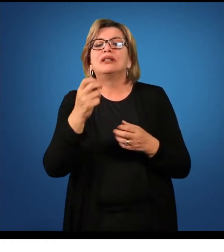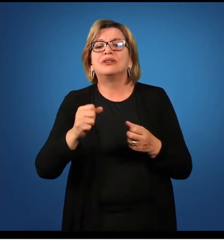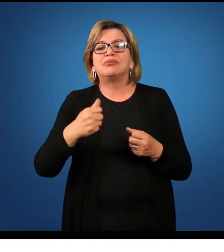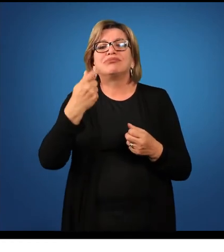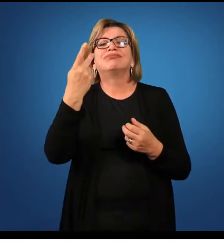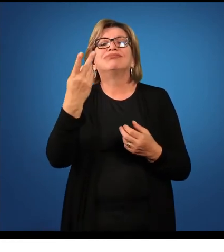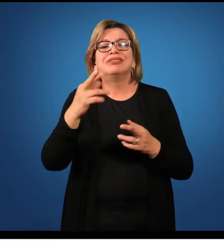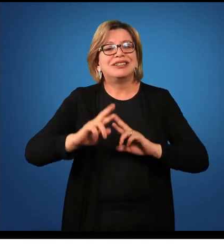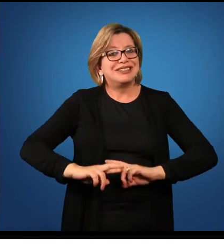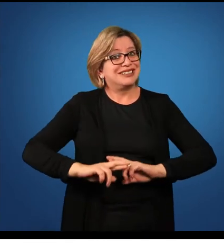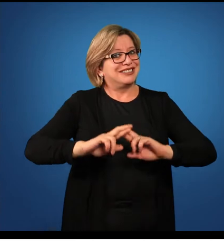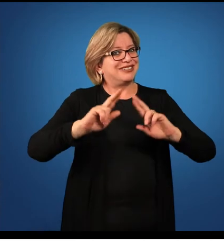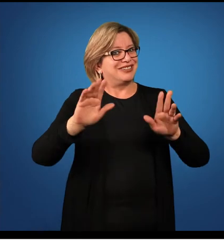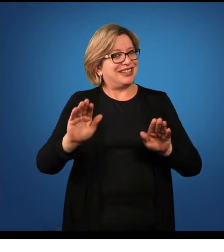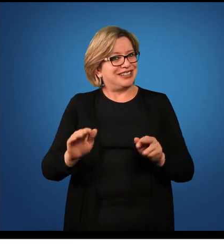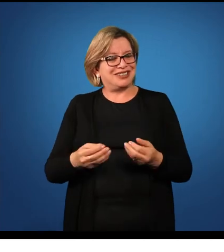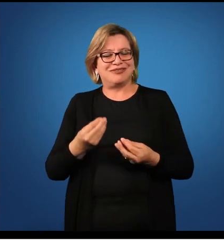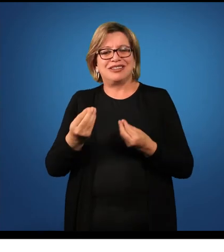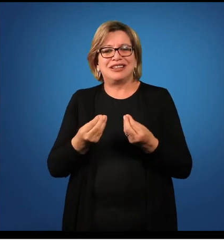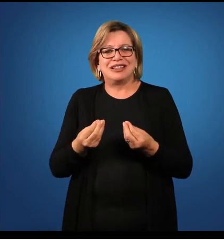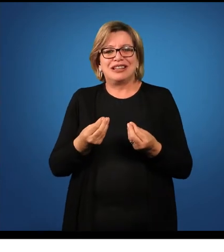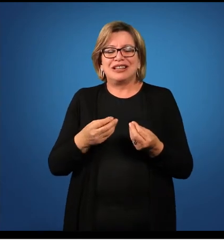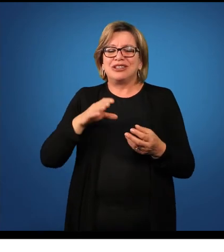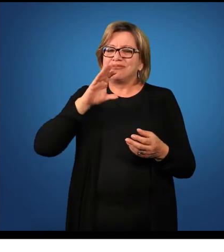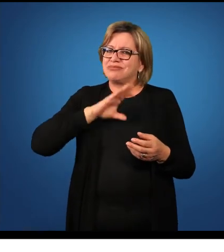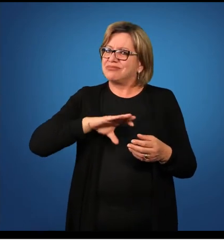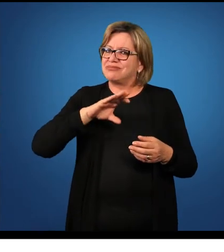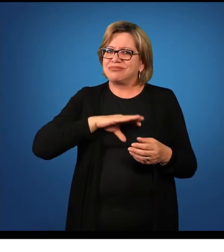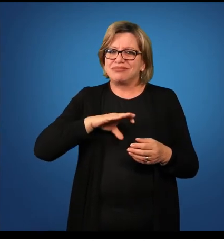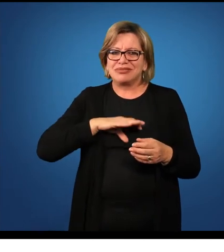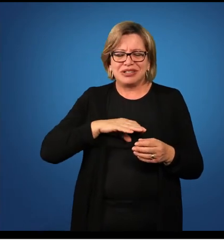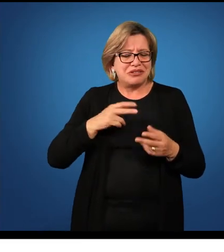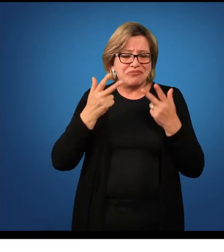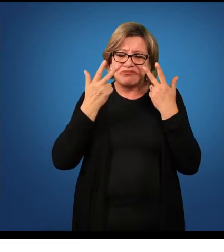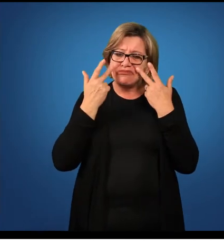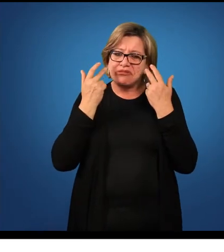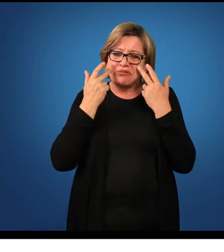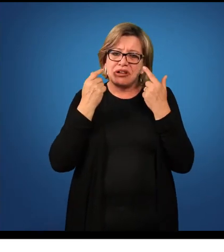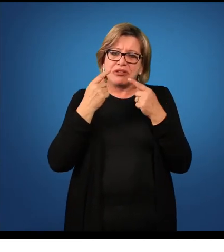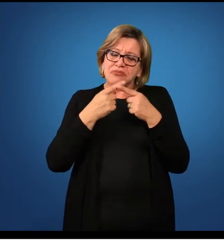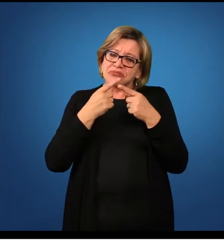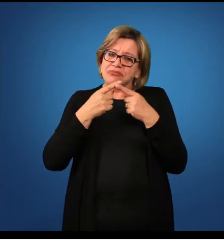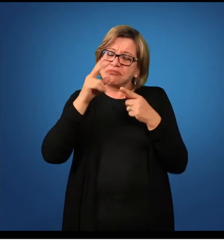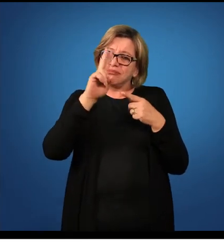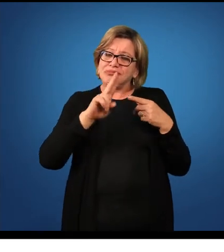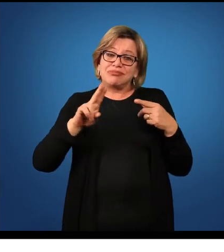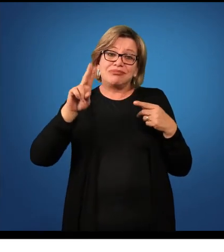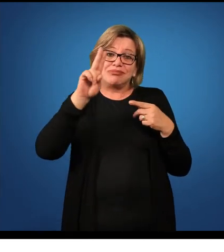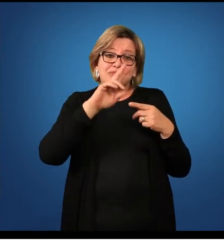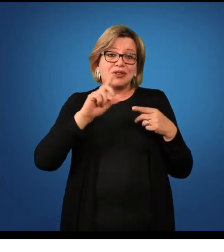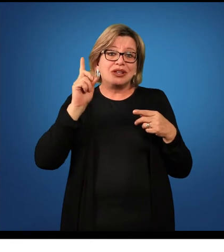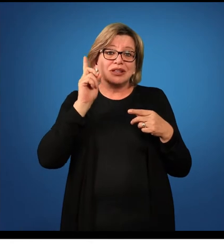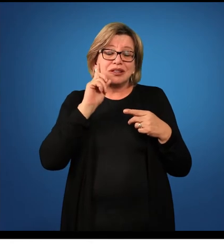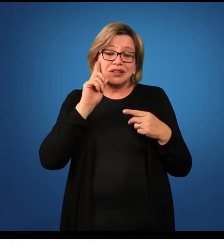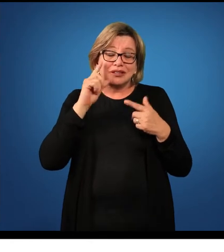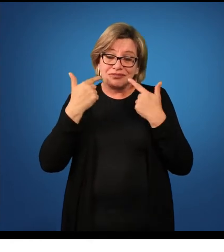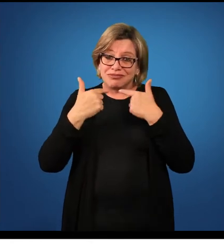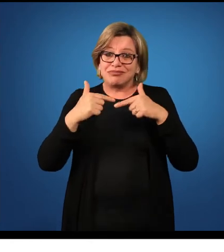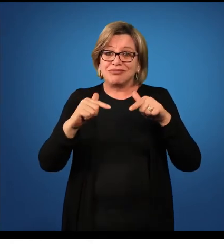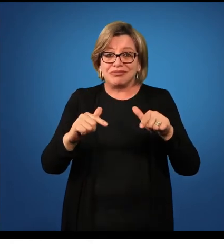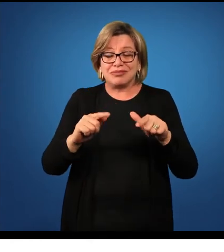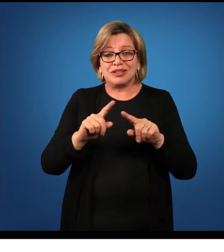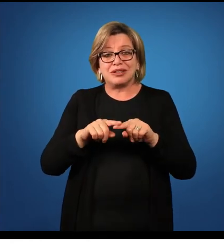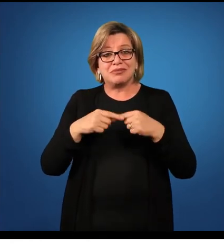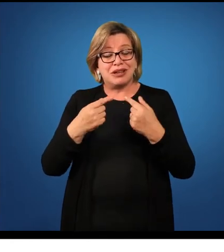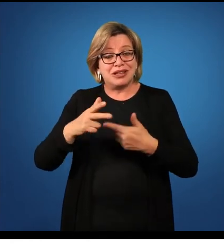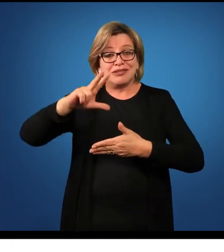ficará conosco? na língua portuguesa? isso para nós é bastante normal por conta do uso do cotidiano aí da língua, mas